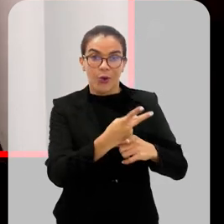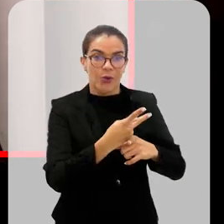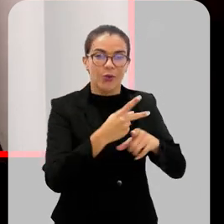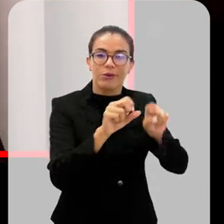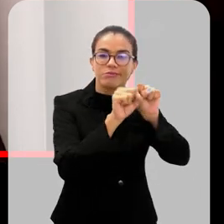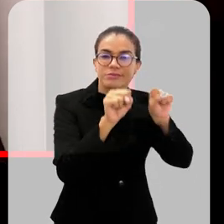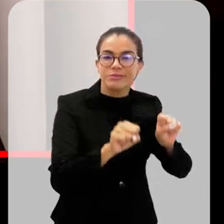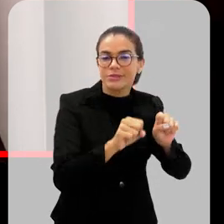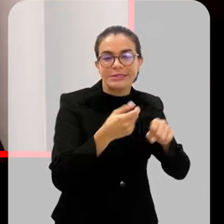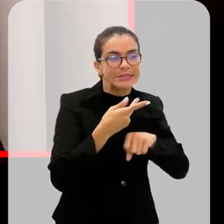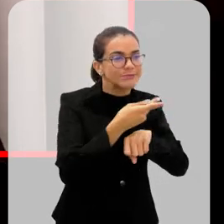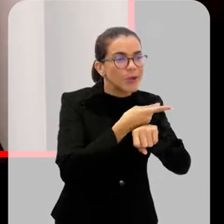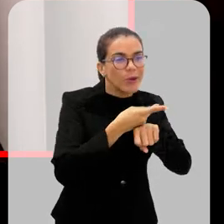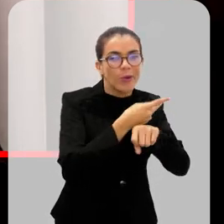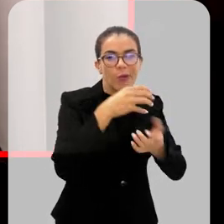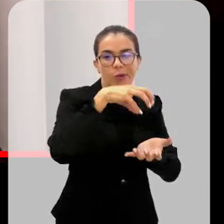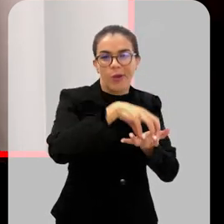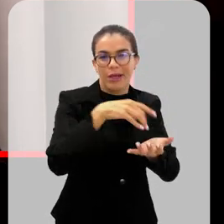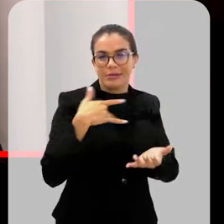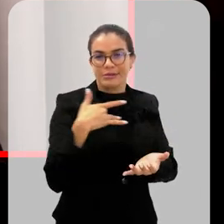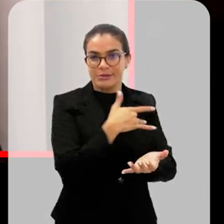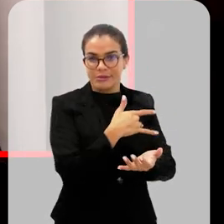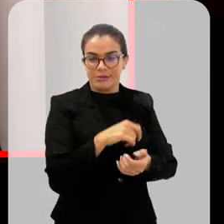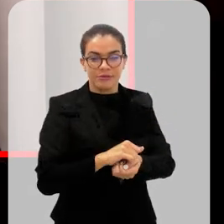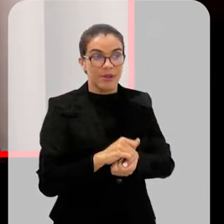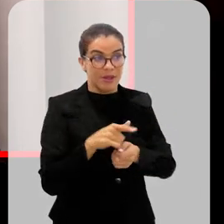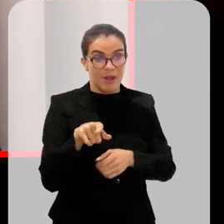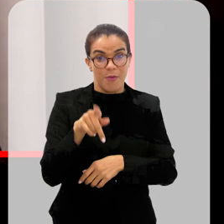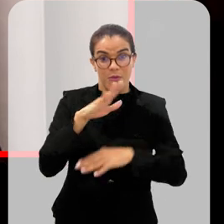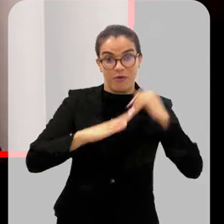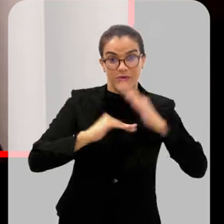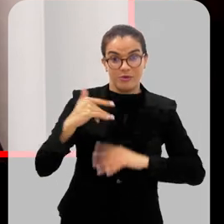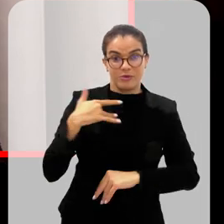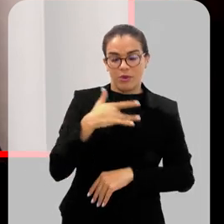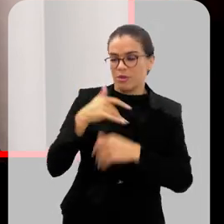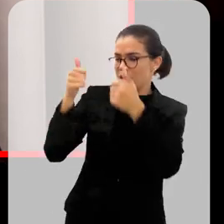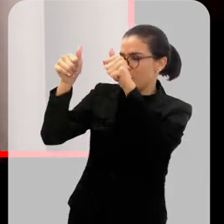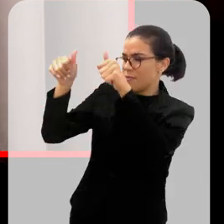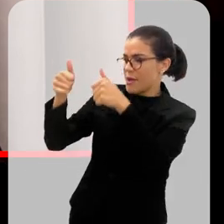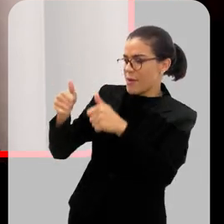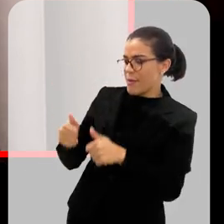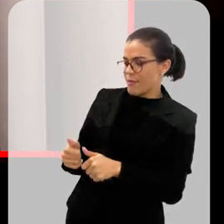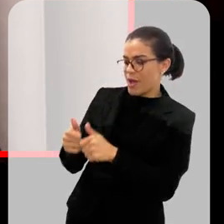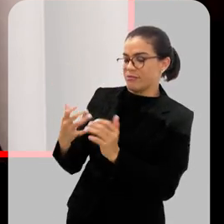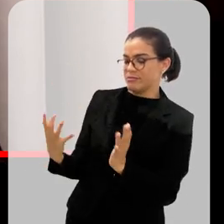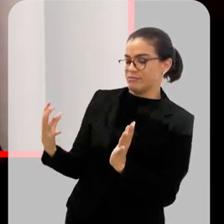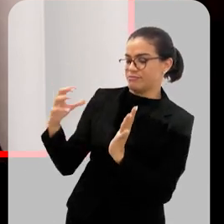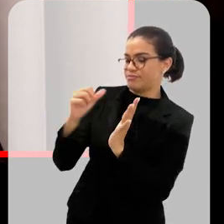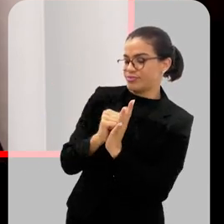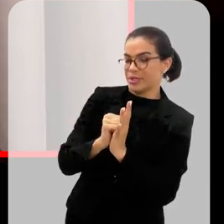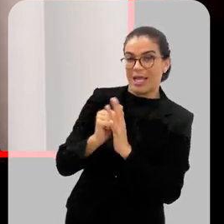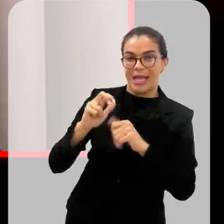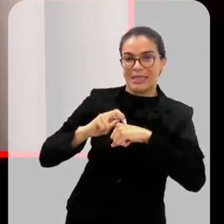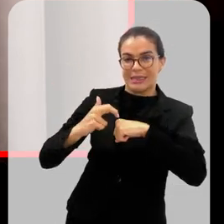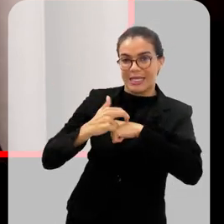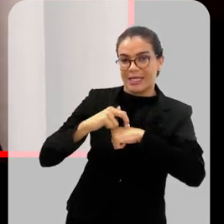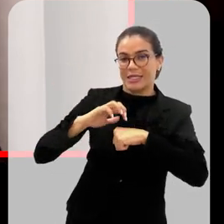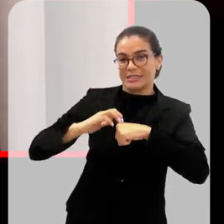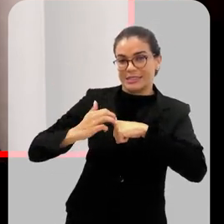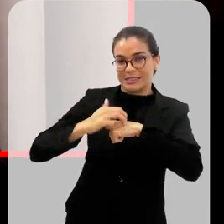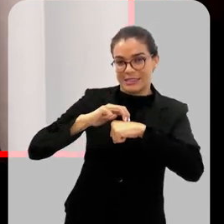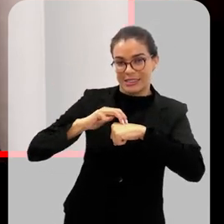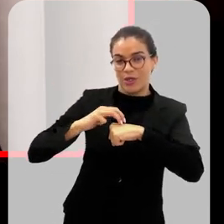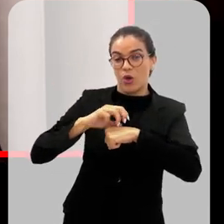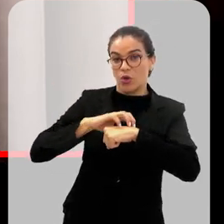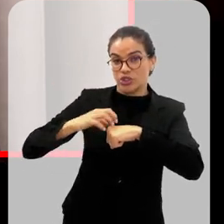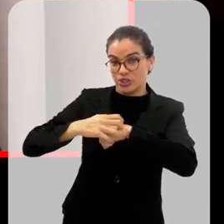serviço de saúde. Nesse serviço de saúde, ela é avaliada por um profissional de saúde que decide notificar a dengue, a zika ou